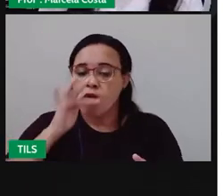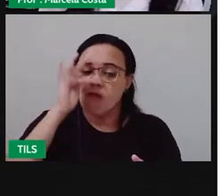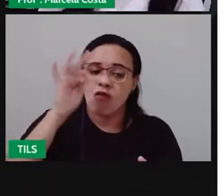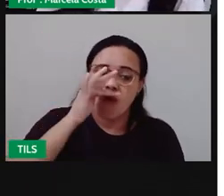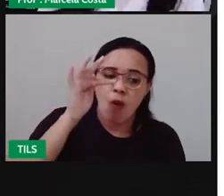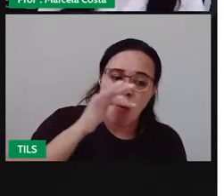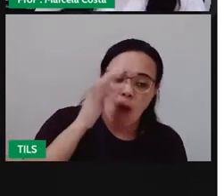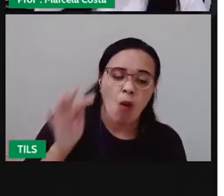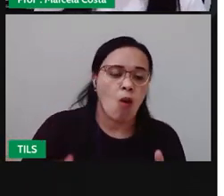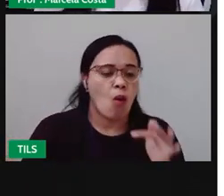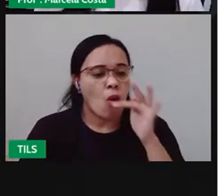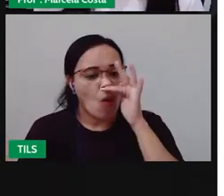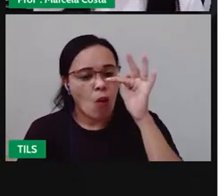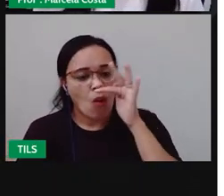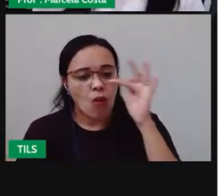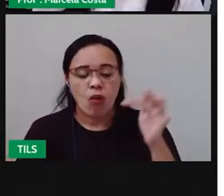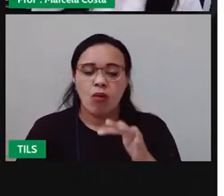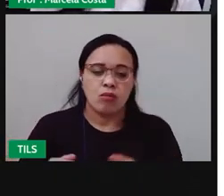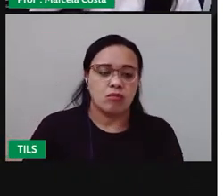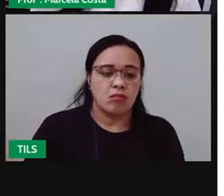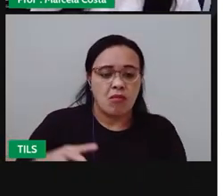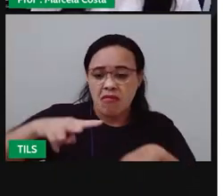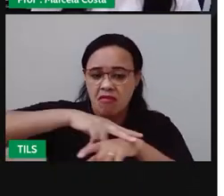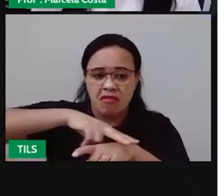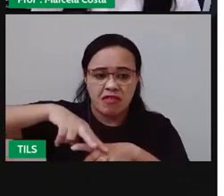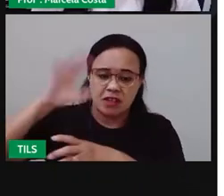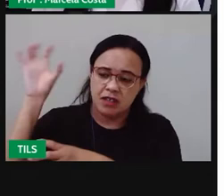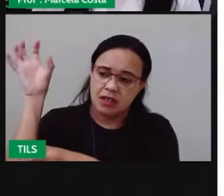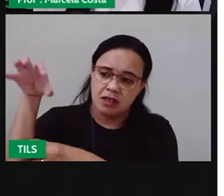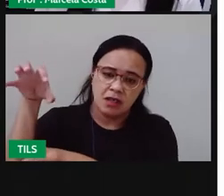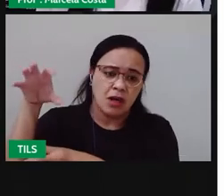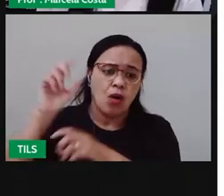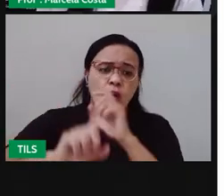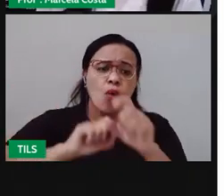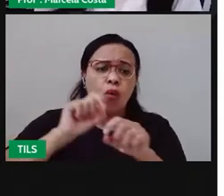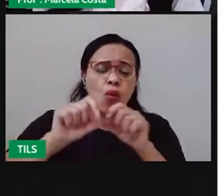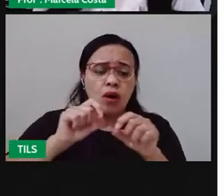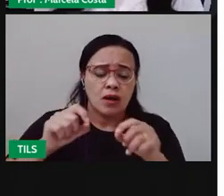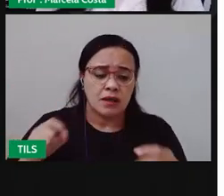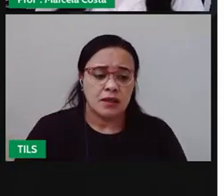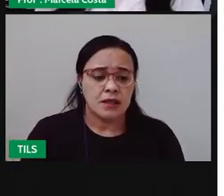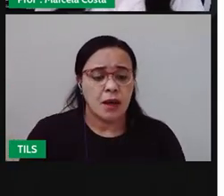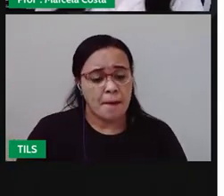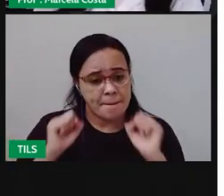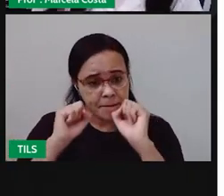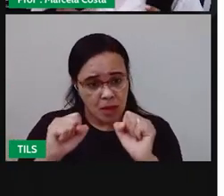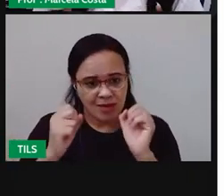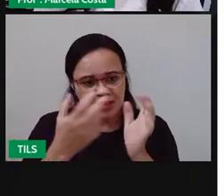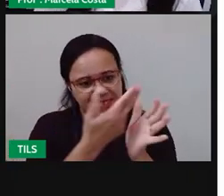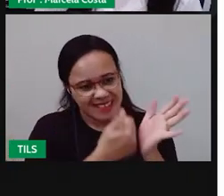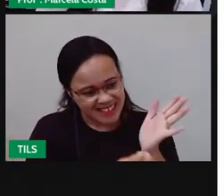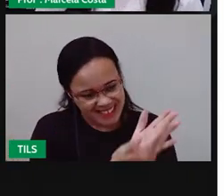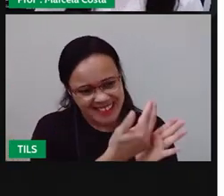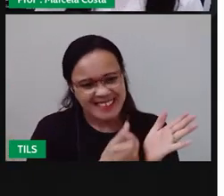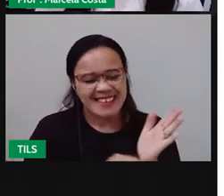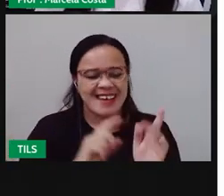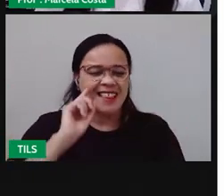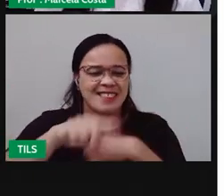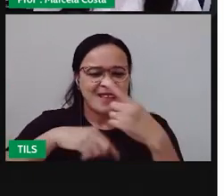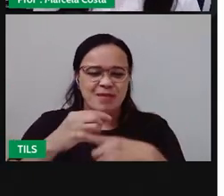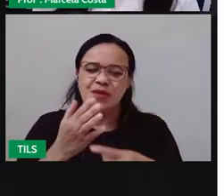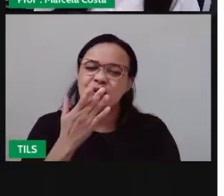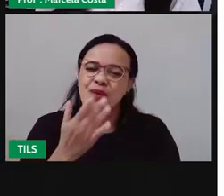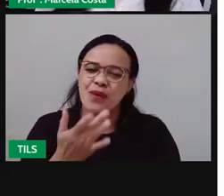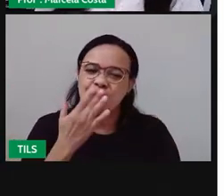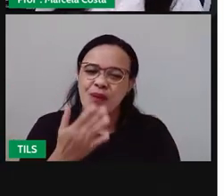um cato desenha aí não esquece de colorir para ficar bem bonito registrar com a